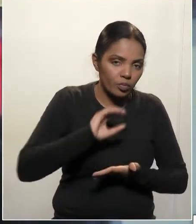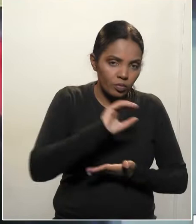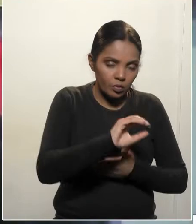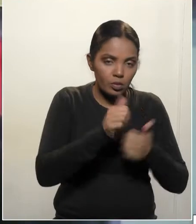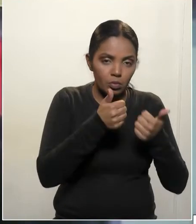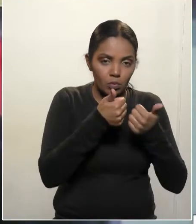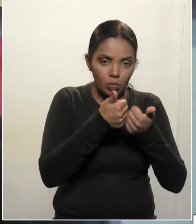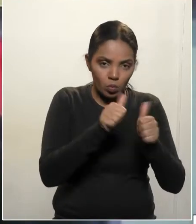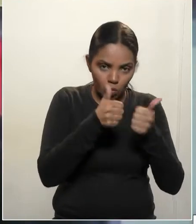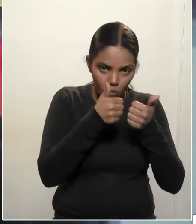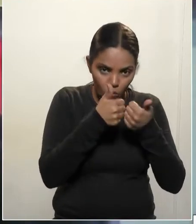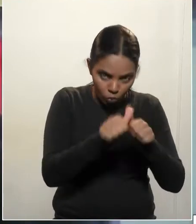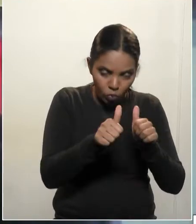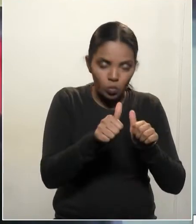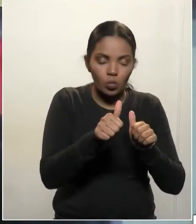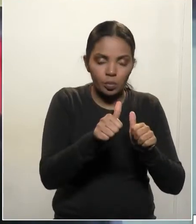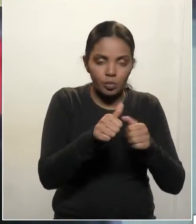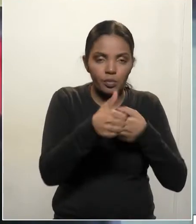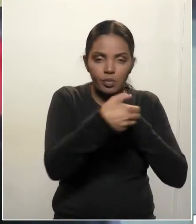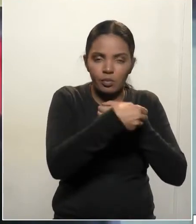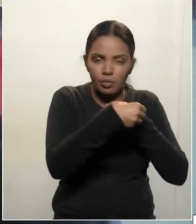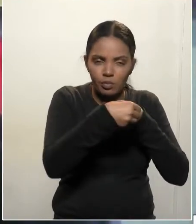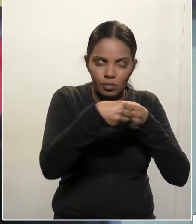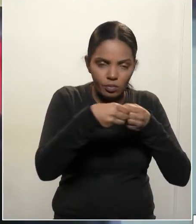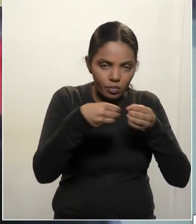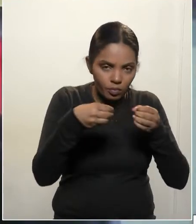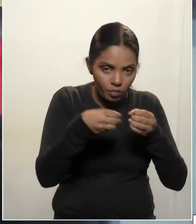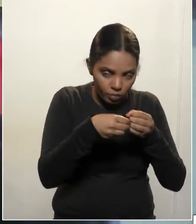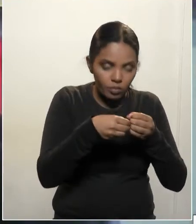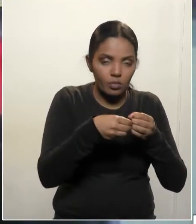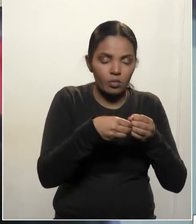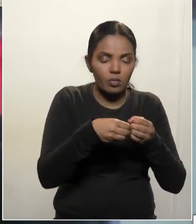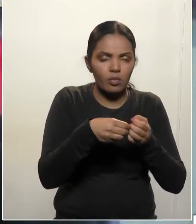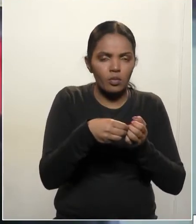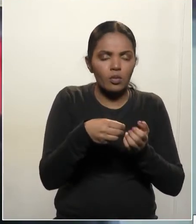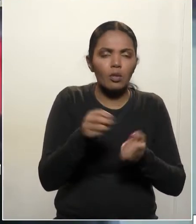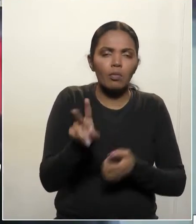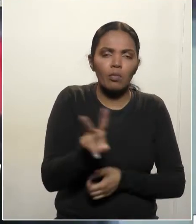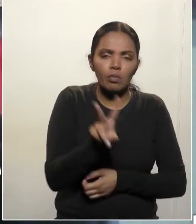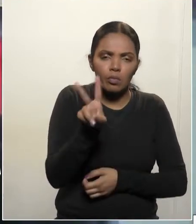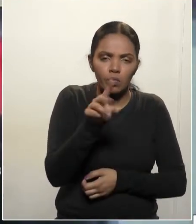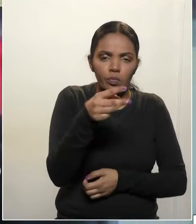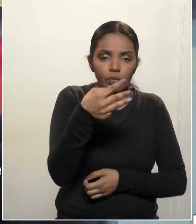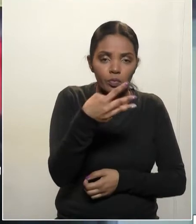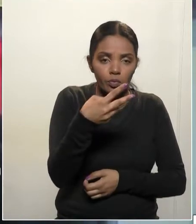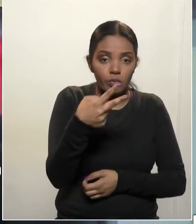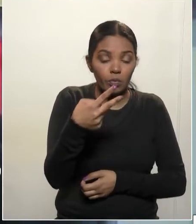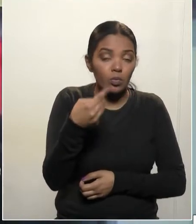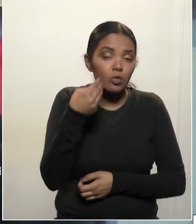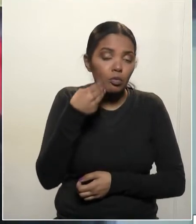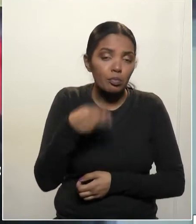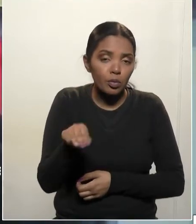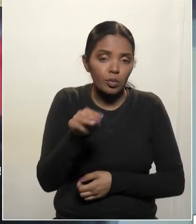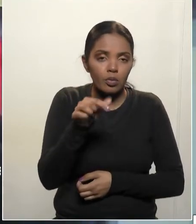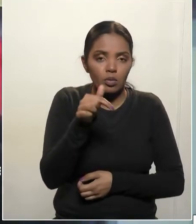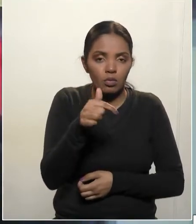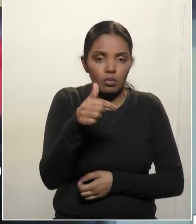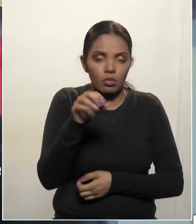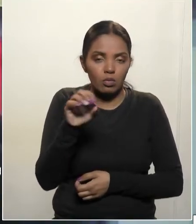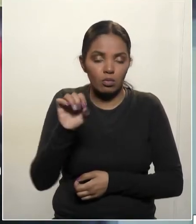coletivo da região metropolitana de Curitiba, um subsídio na ordem de R$ 32.700.000, que deverá